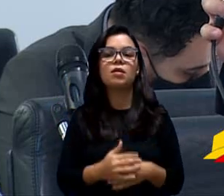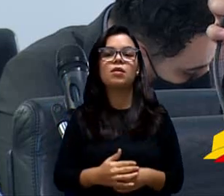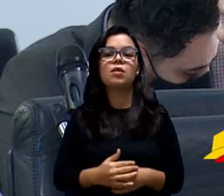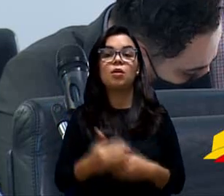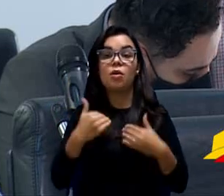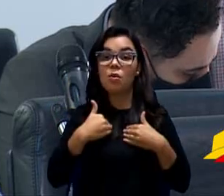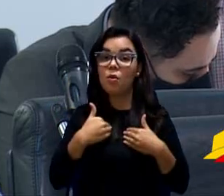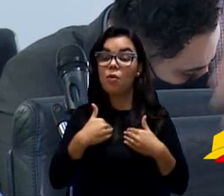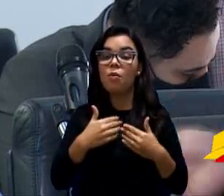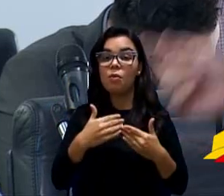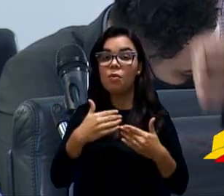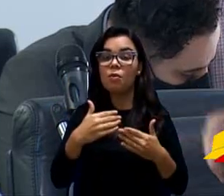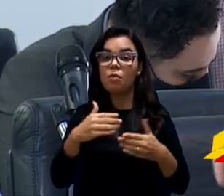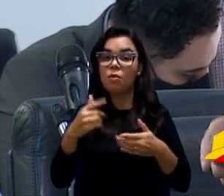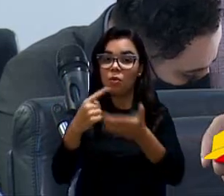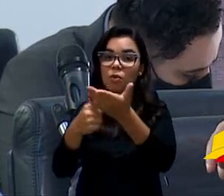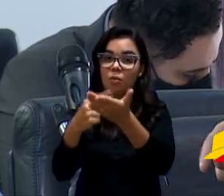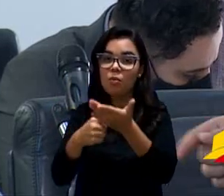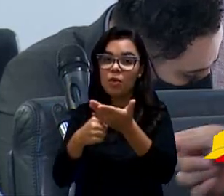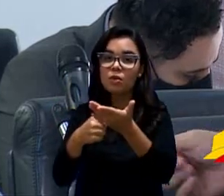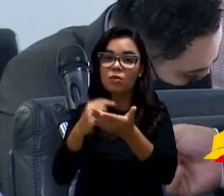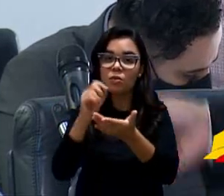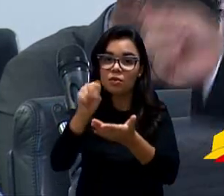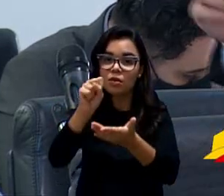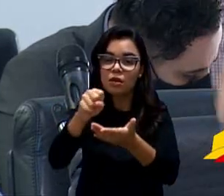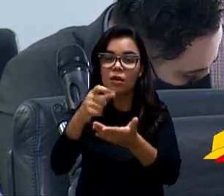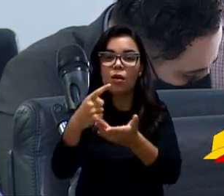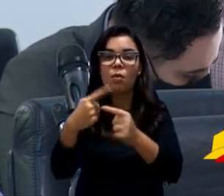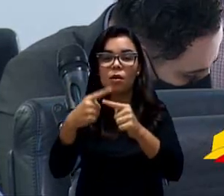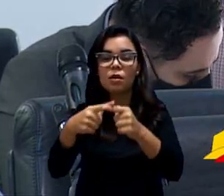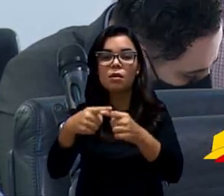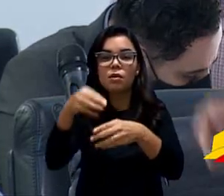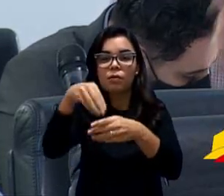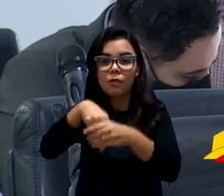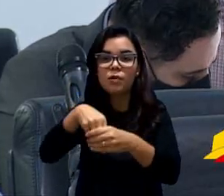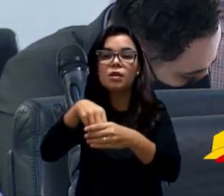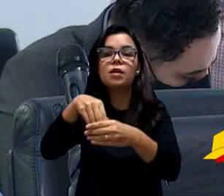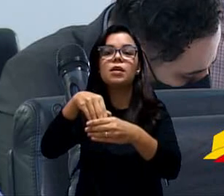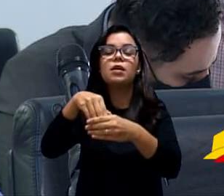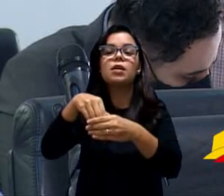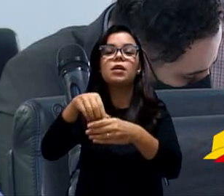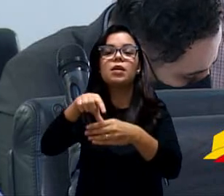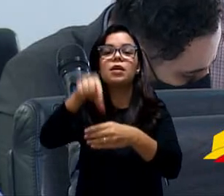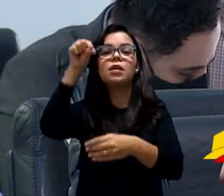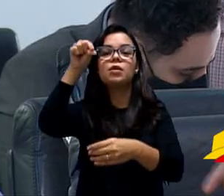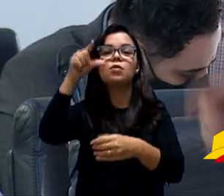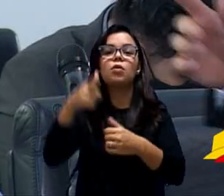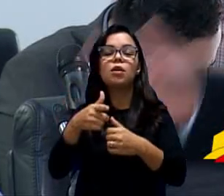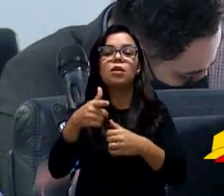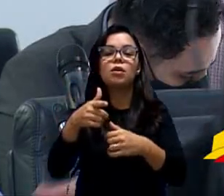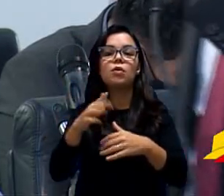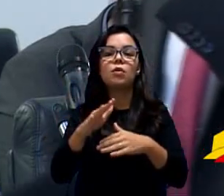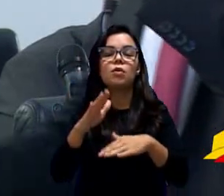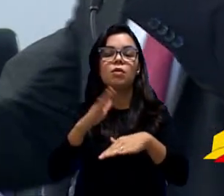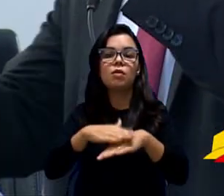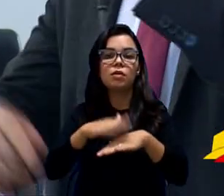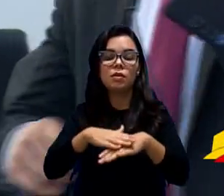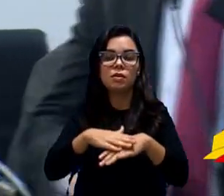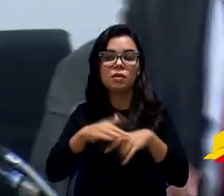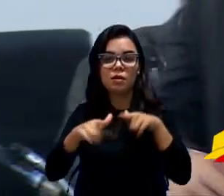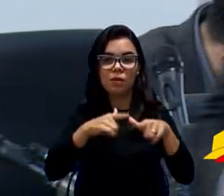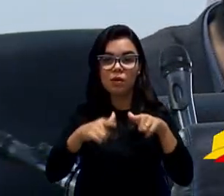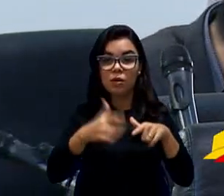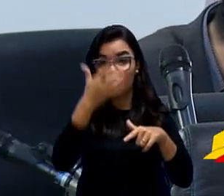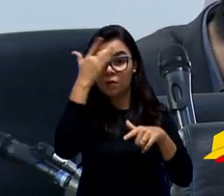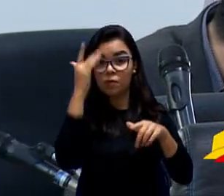plenamente com o senhor. Nós fomos eleitos, o povo continua trabalhando, passando necessidade. O fique em casa, a